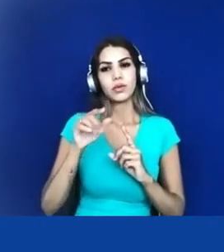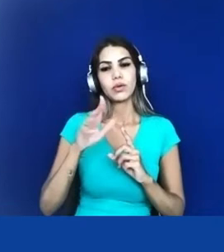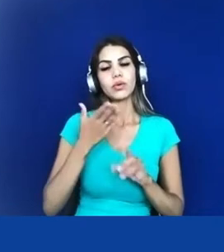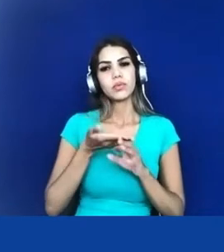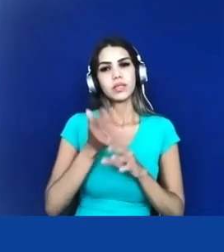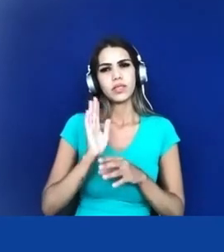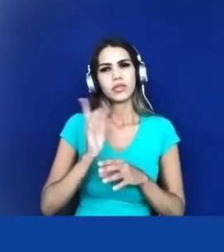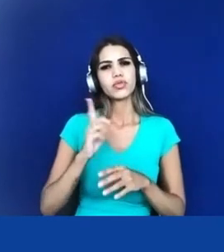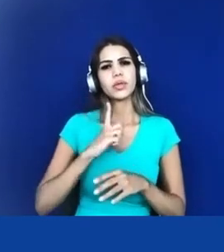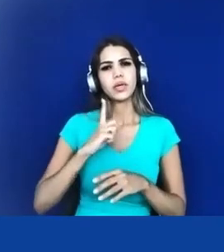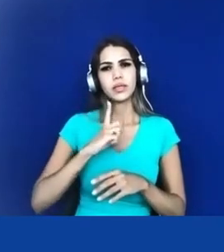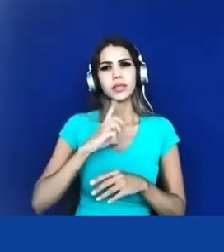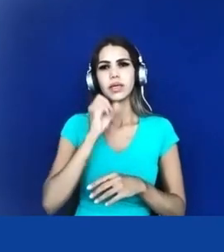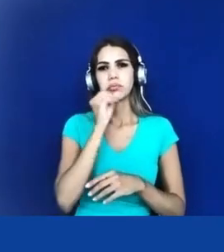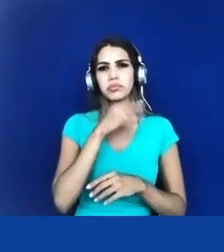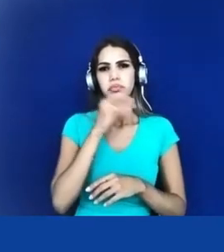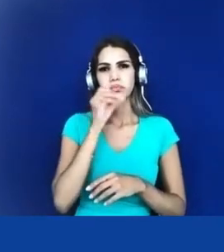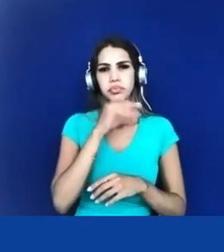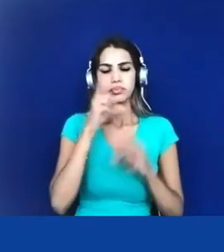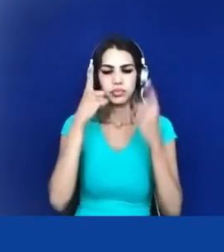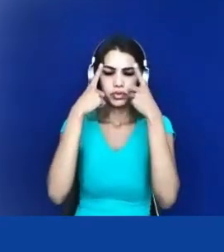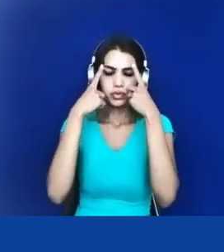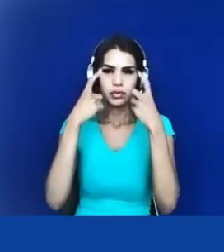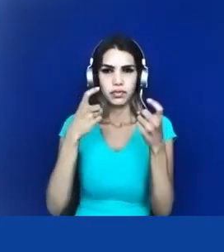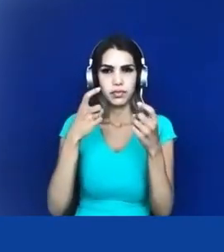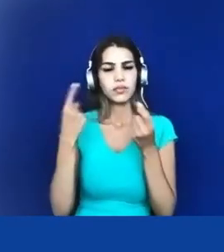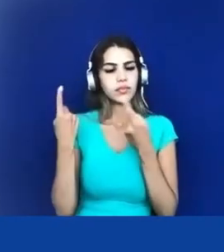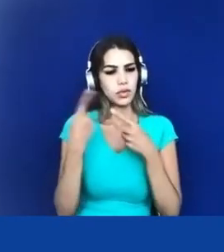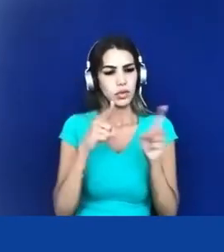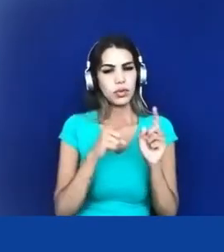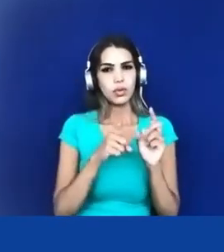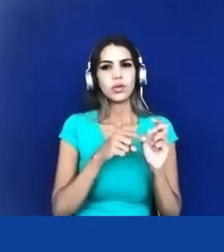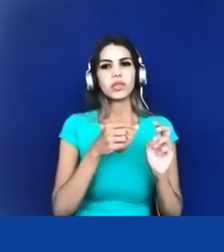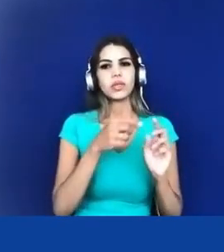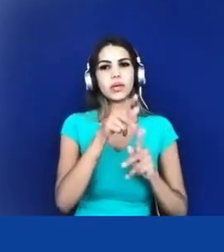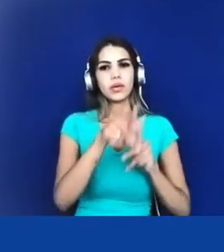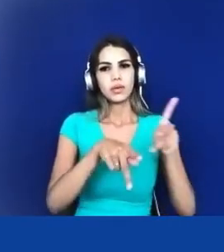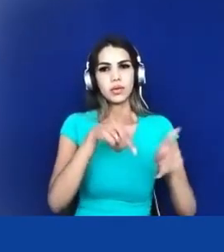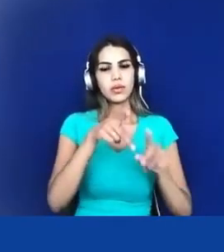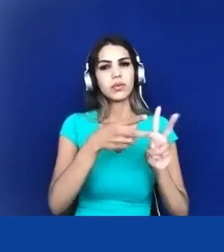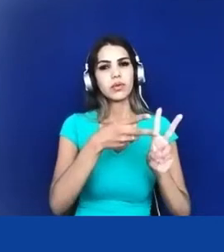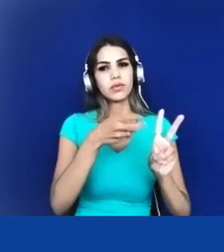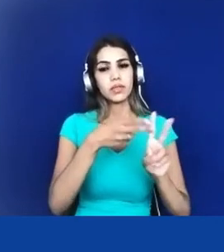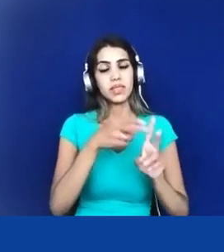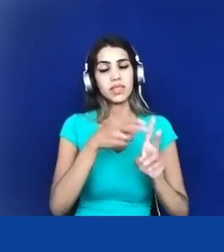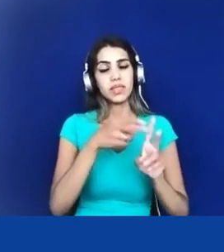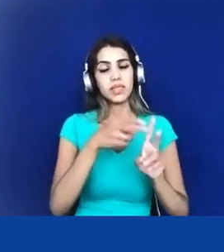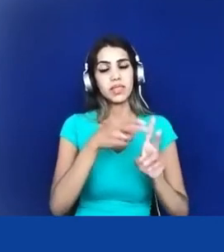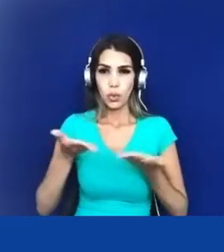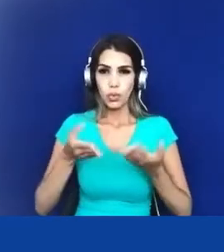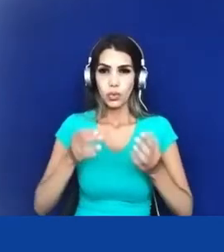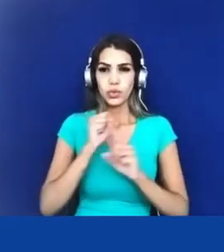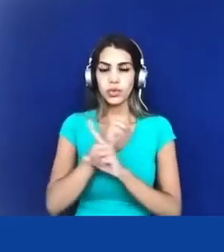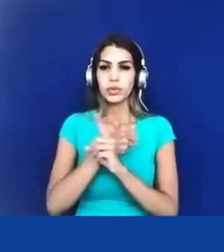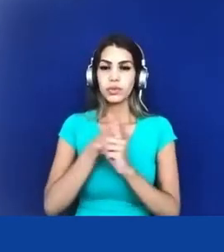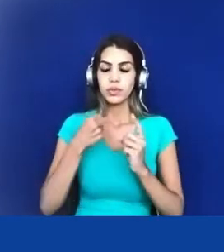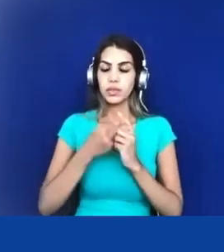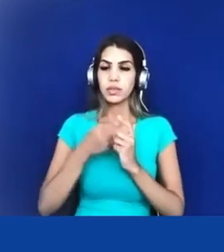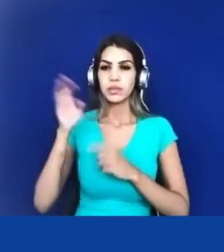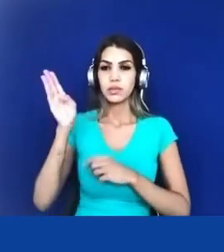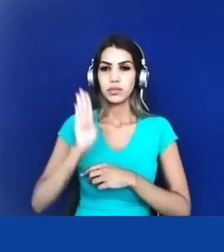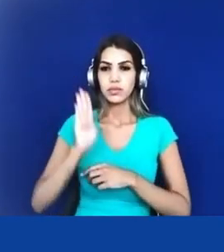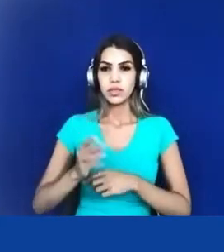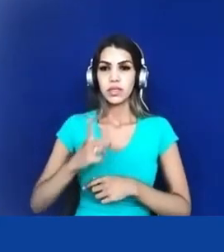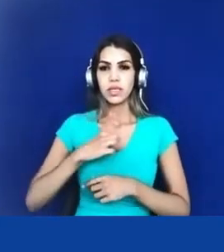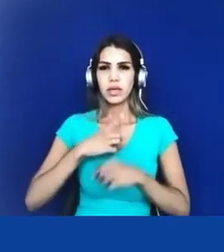foi disfarçada contra os povos indígenas é importante dizer isso se hoje a sociedade brasileira vive uma violência de poder